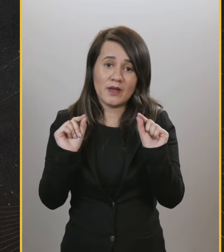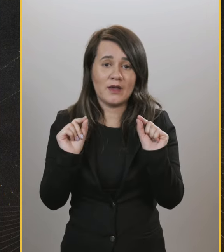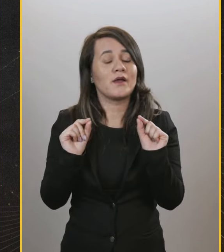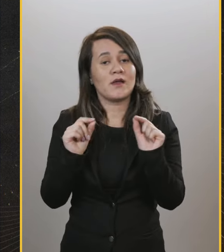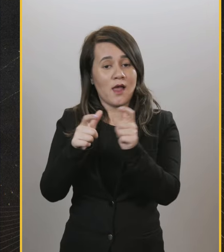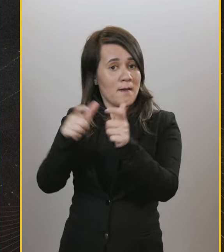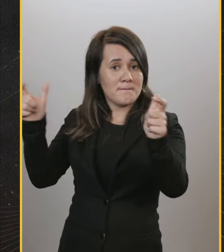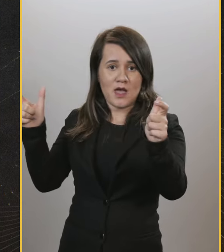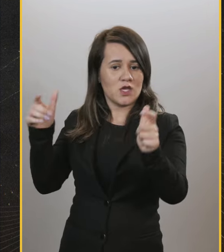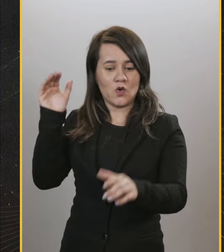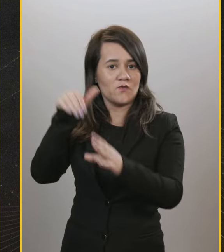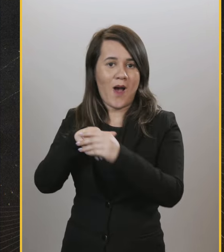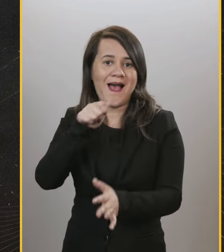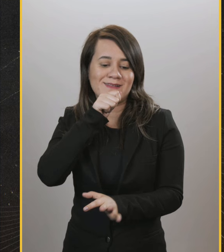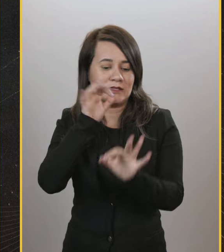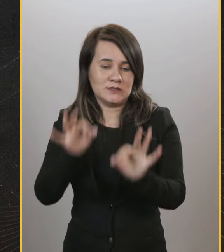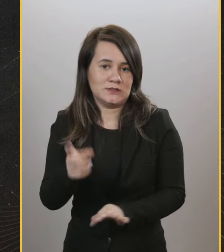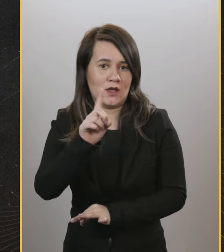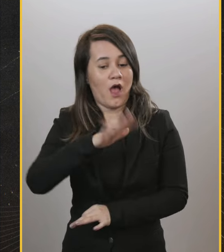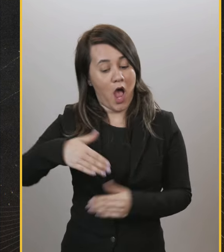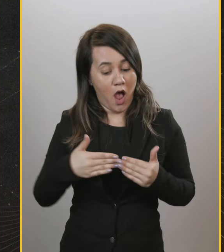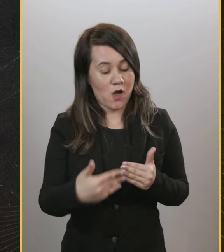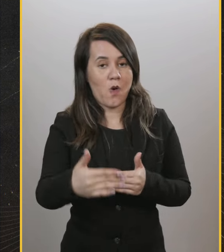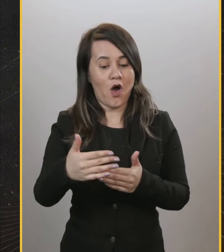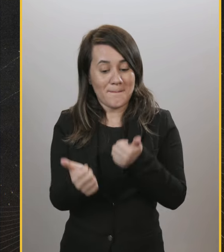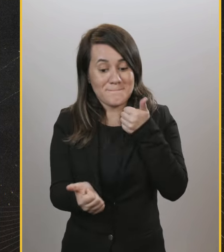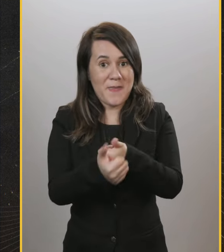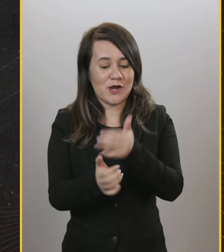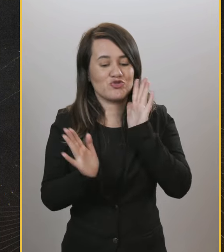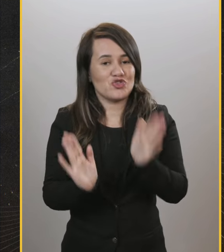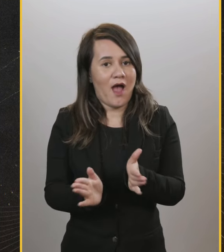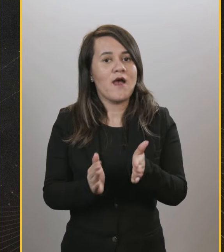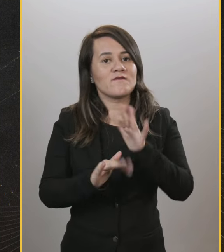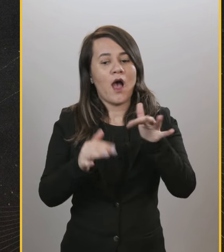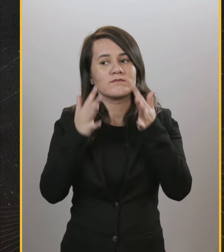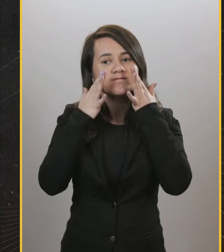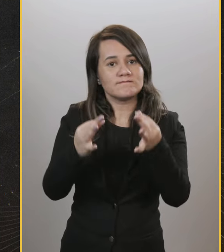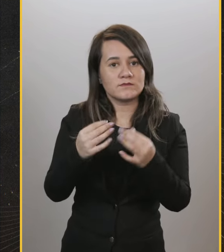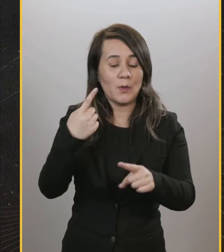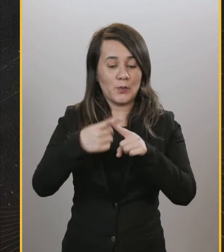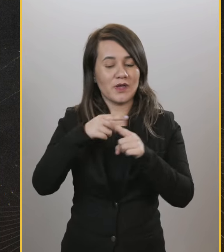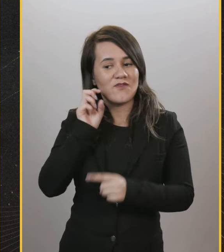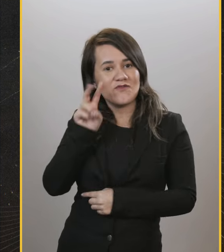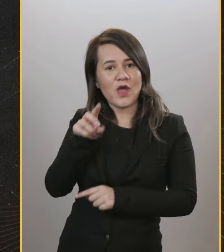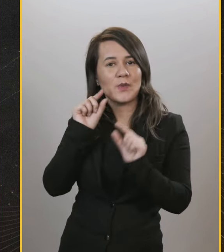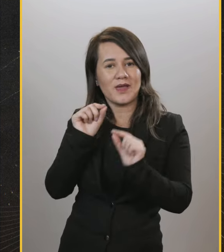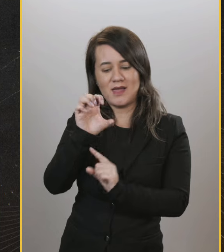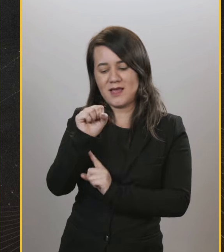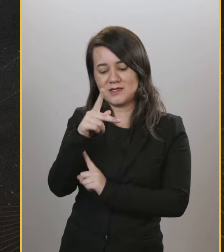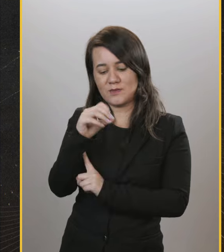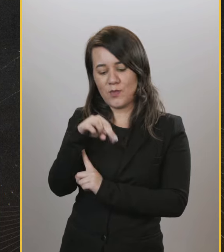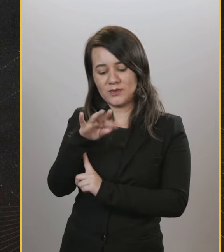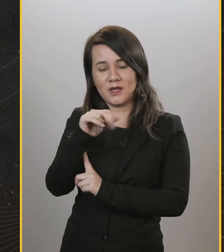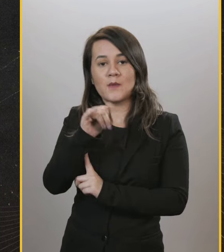esperança é que, tipo, metade das pessoas ainda não cravou o voto. E elas vão se atentar agora, na reta final. Metade. Quando você olha pra